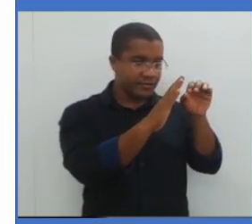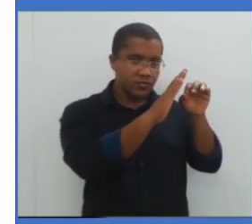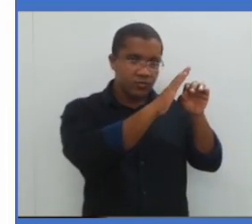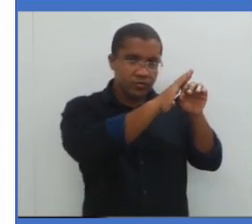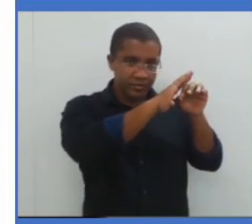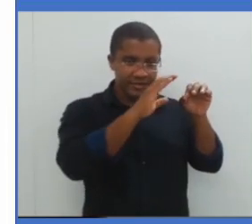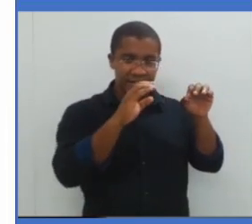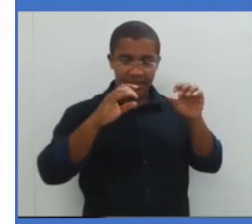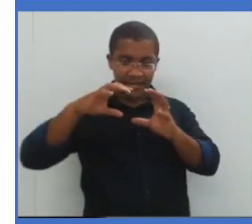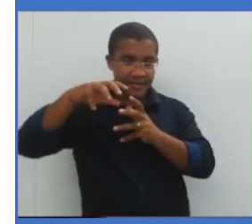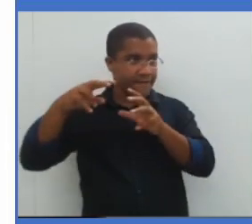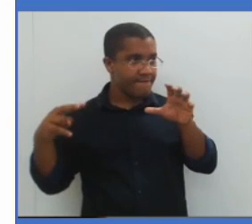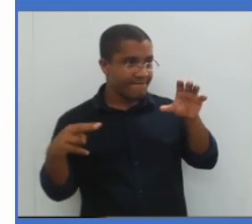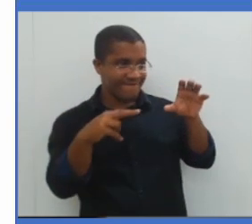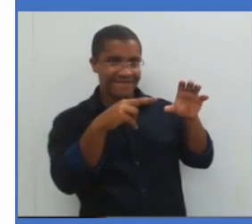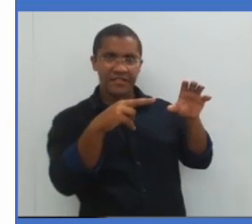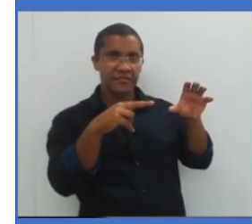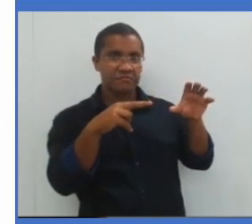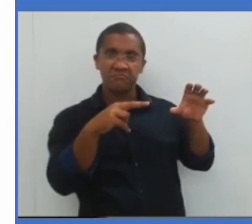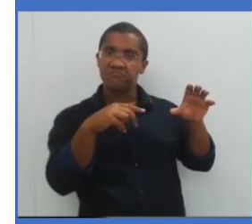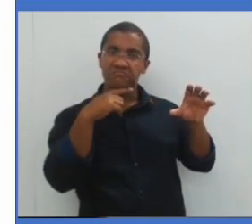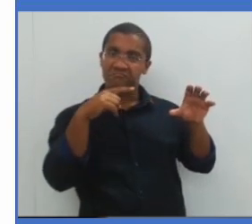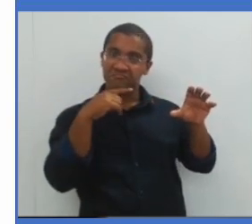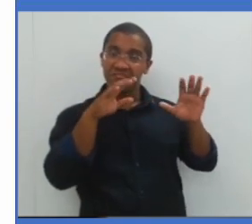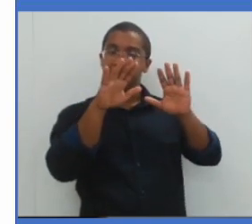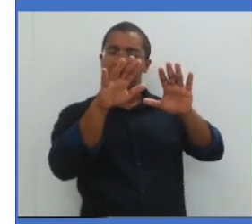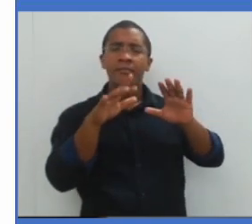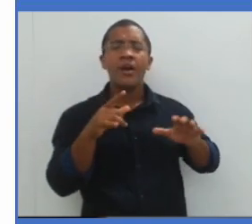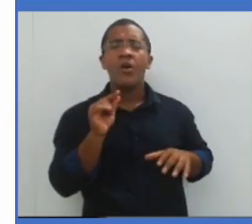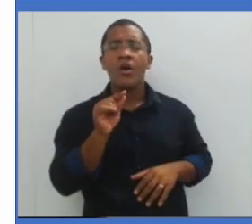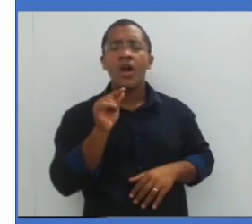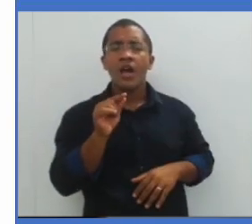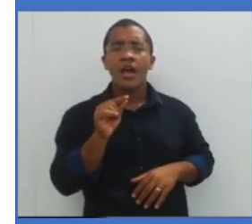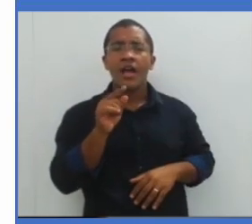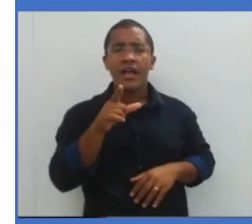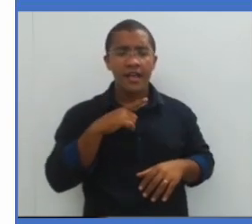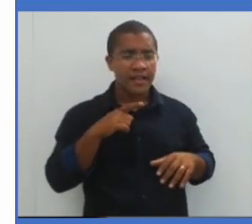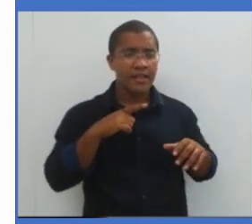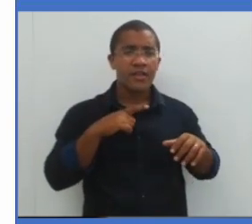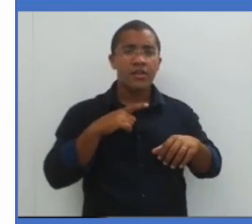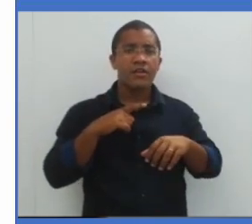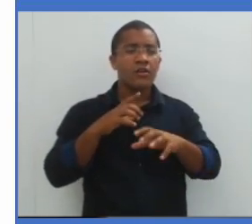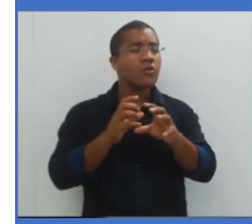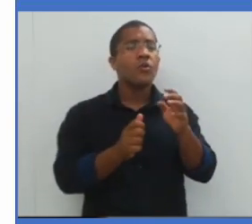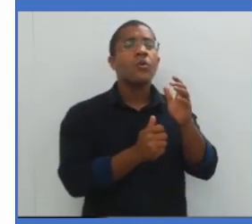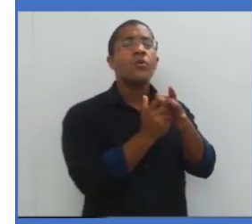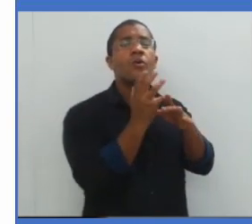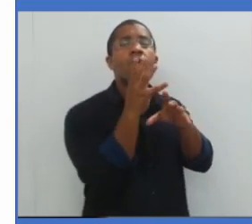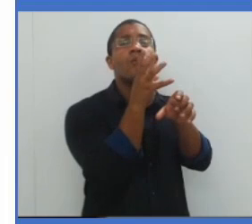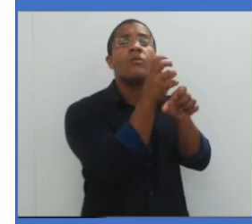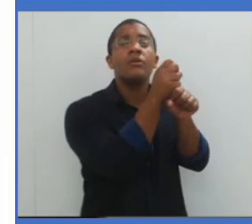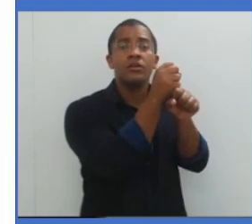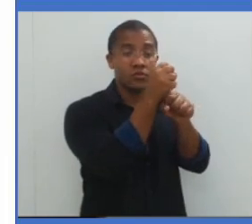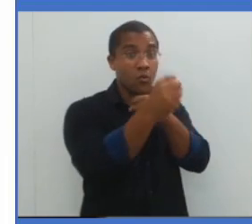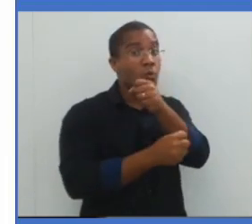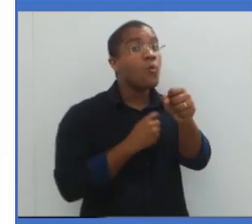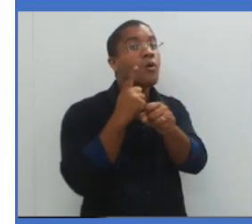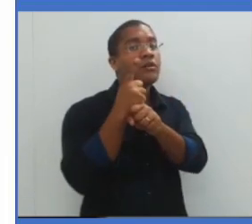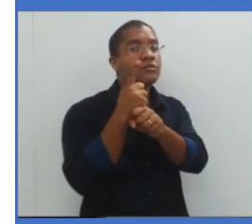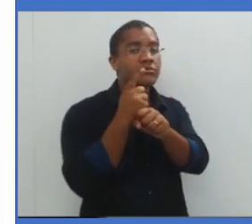numa linguagem mais fácil. Então, o número máximo de eclipses solares em um ano